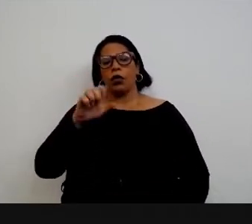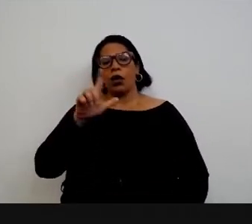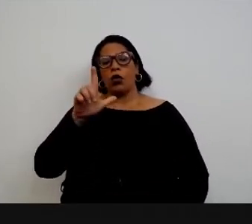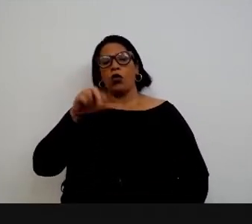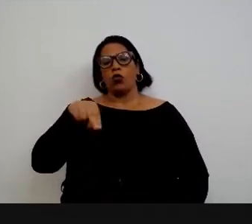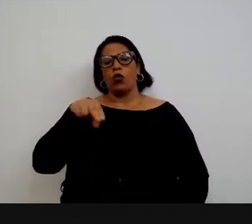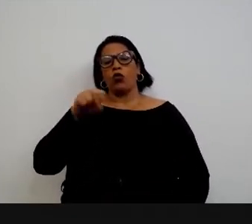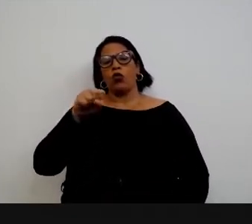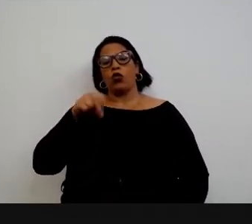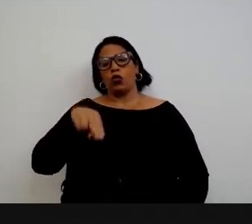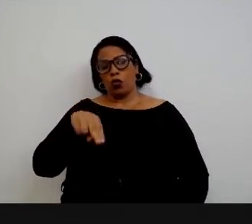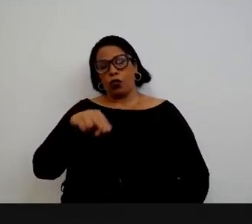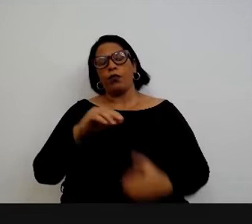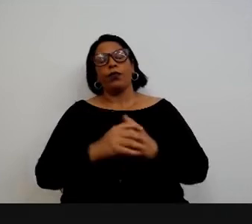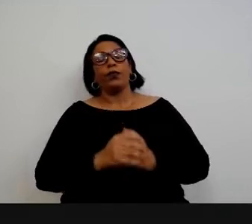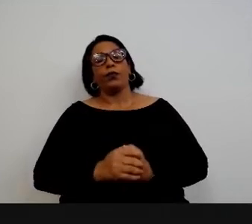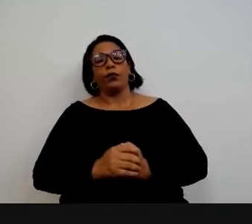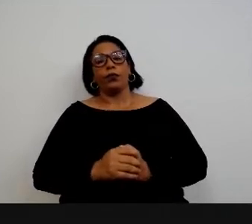dos Santos Filhos.